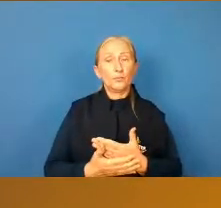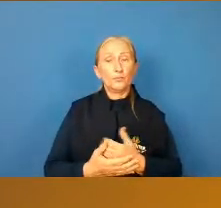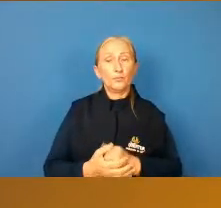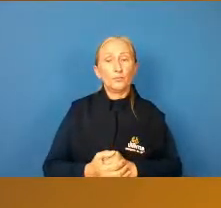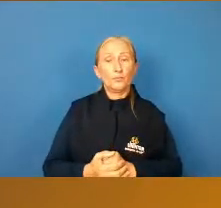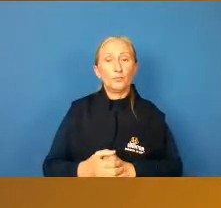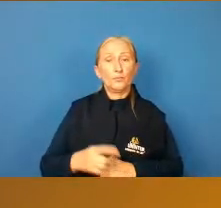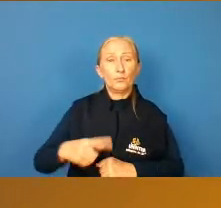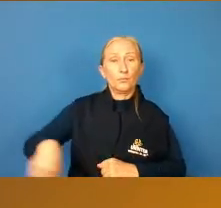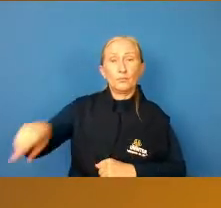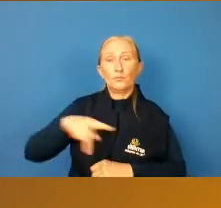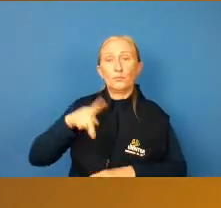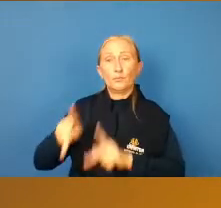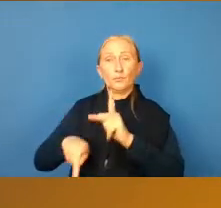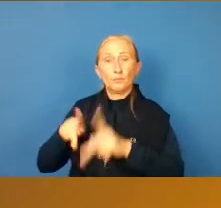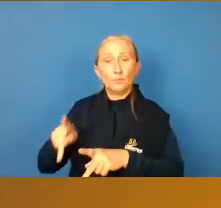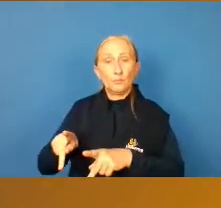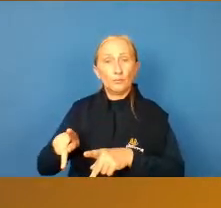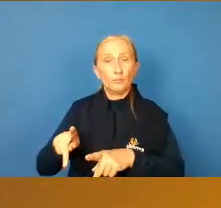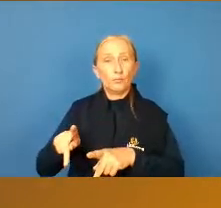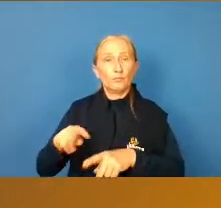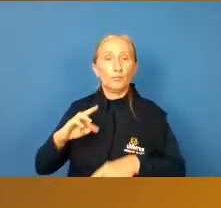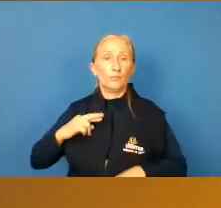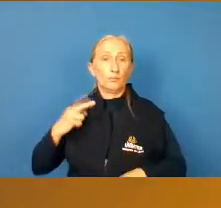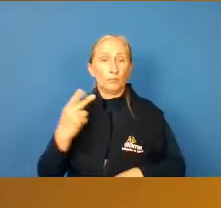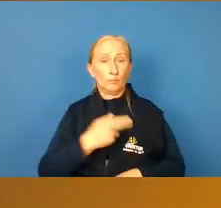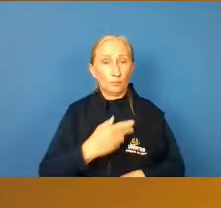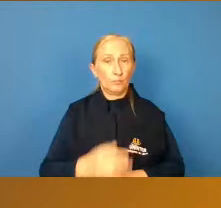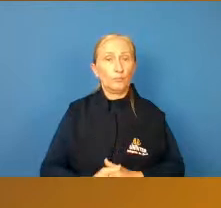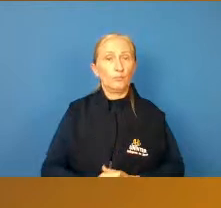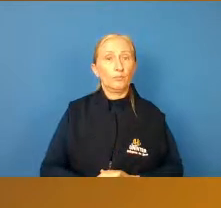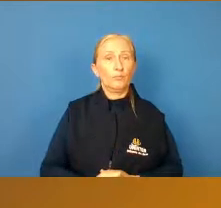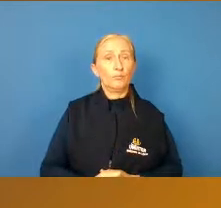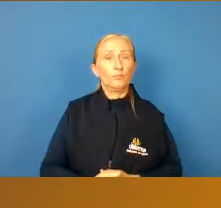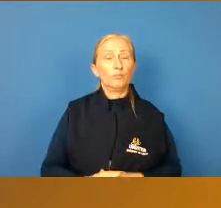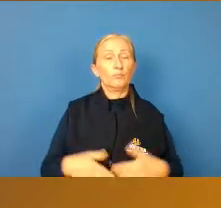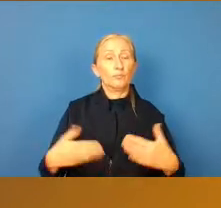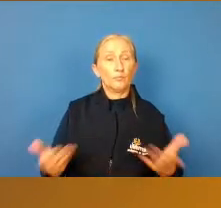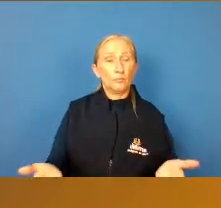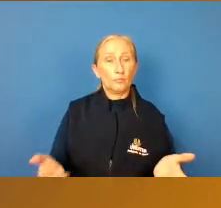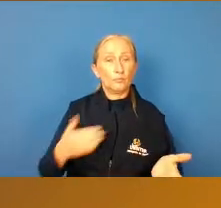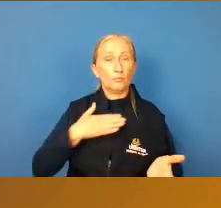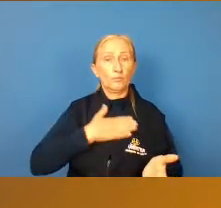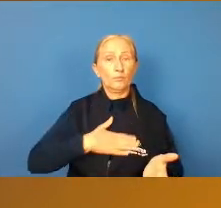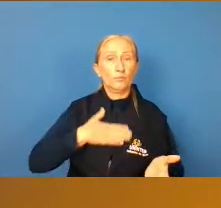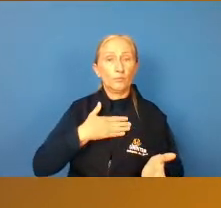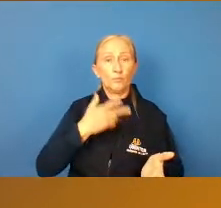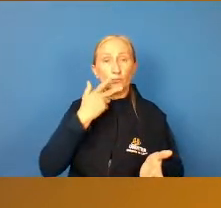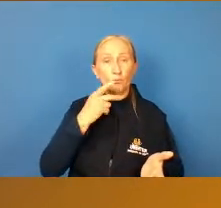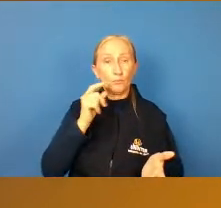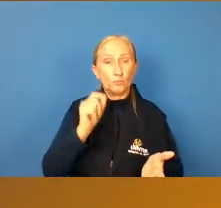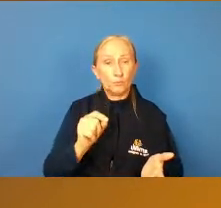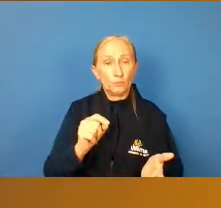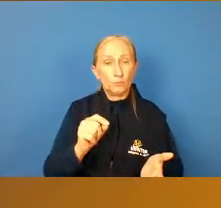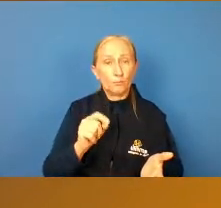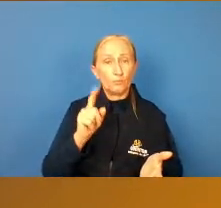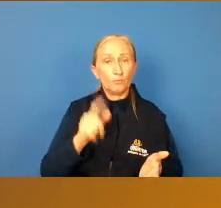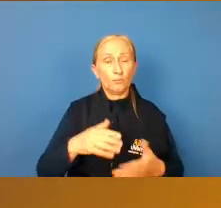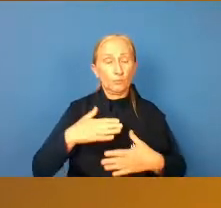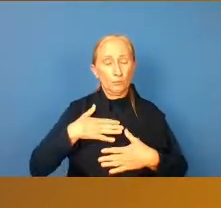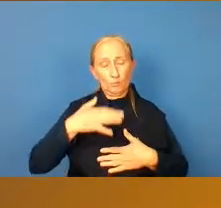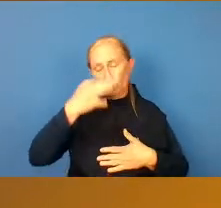dessa população dos trans, tá, é, então, eu gostaria de colocar aqui essa, esse é o meu